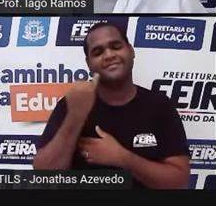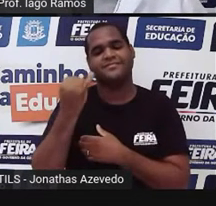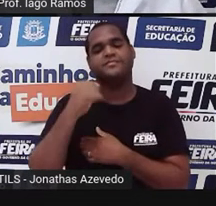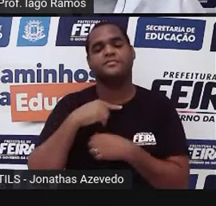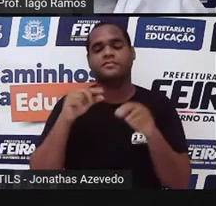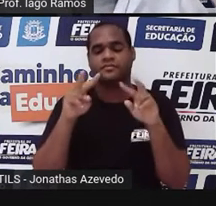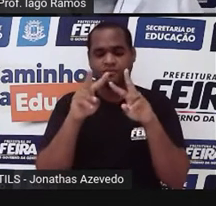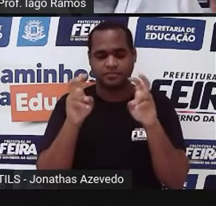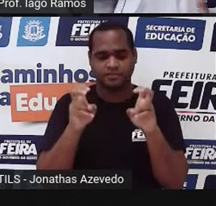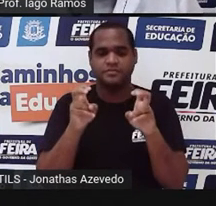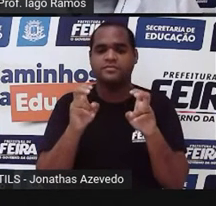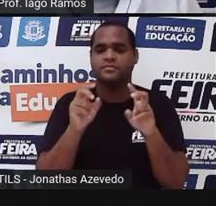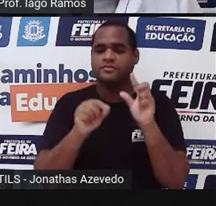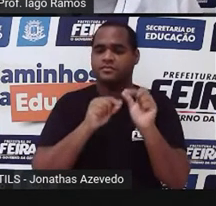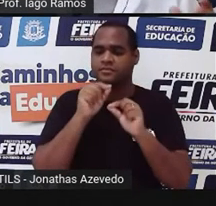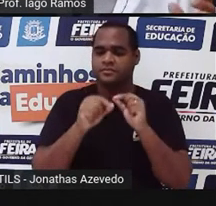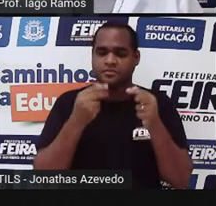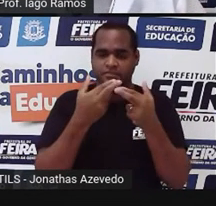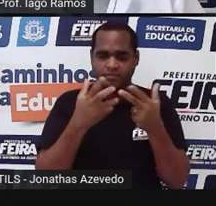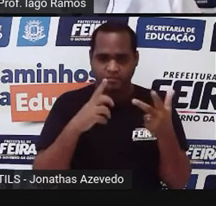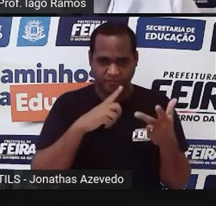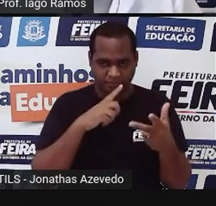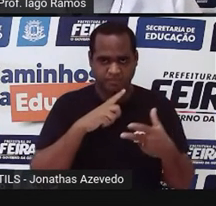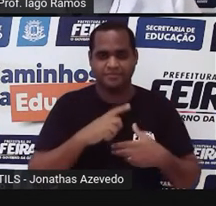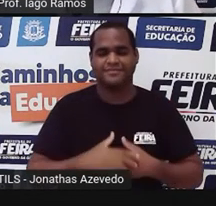o assunto é aprender. Valeu?